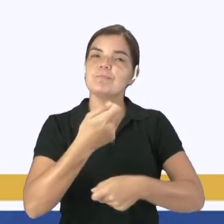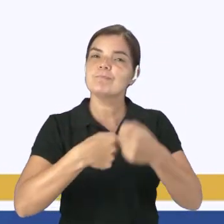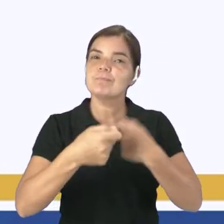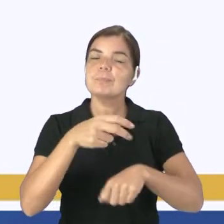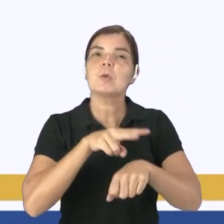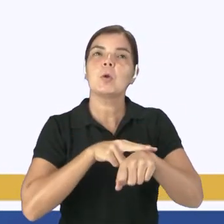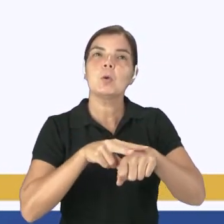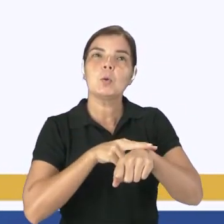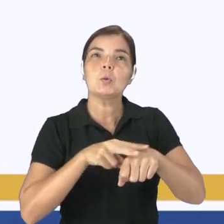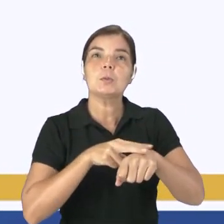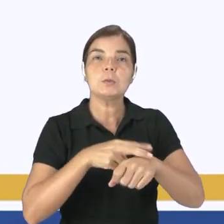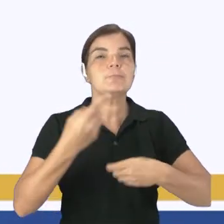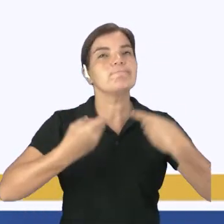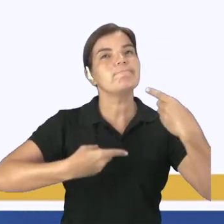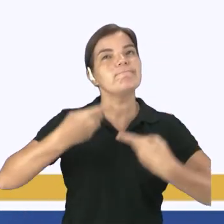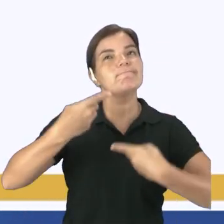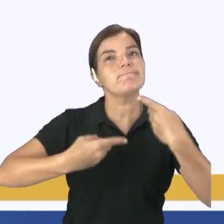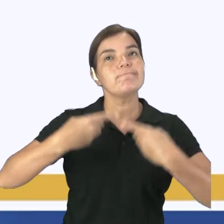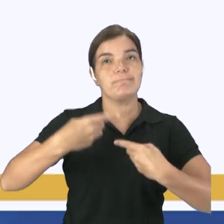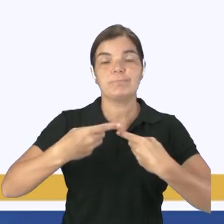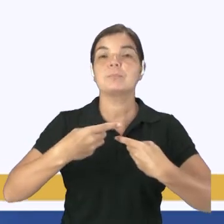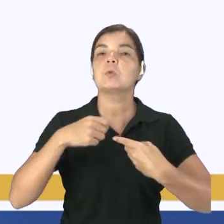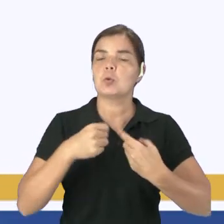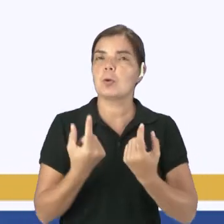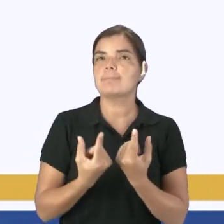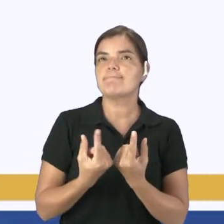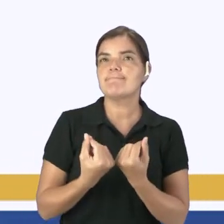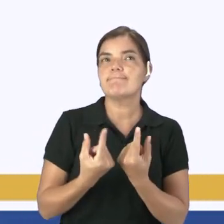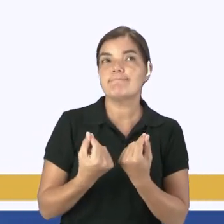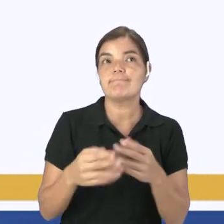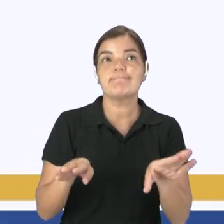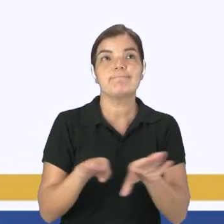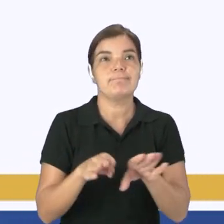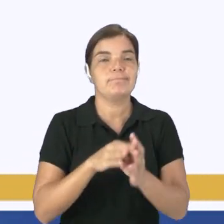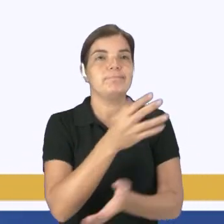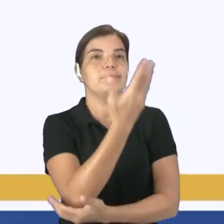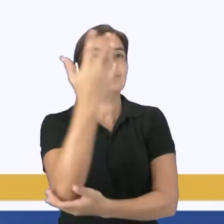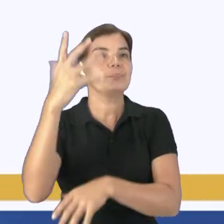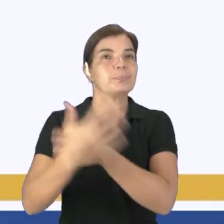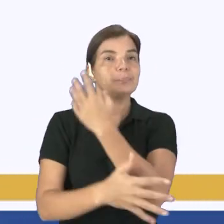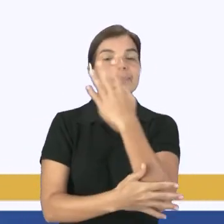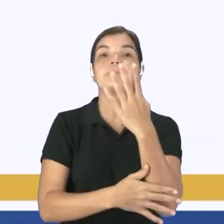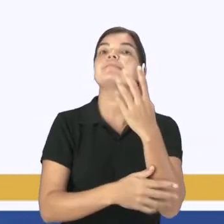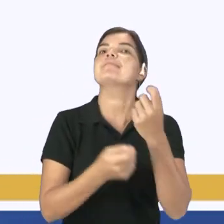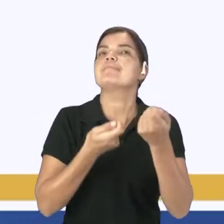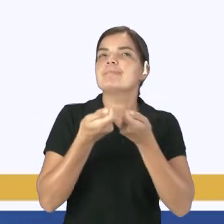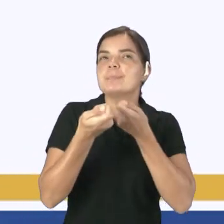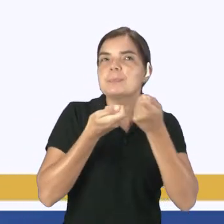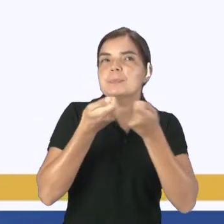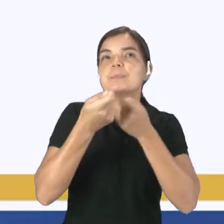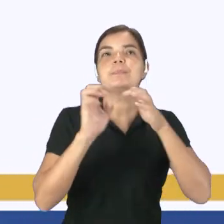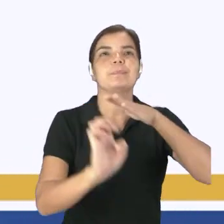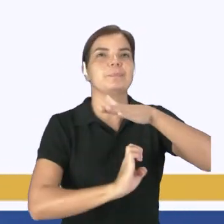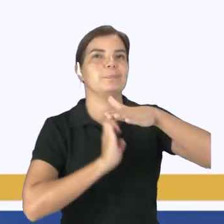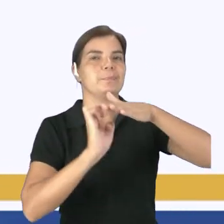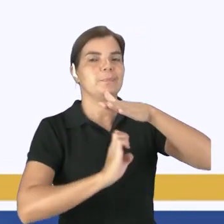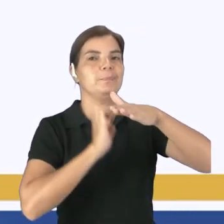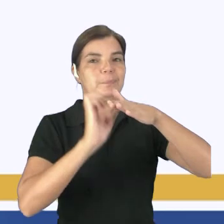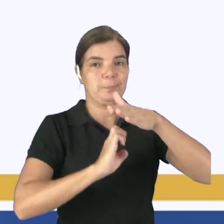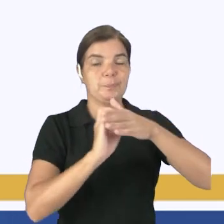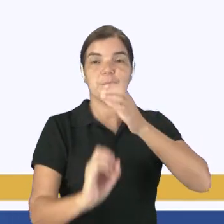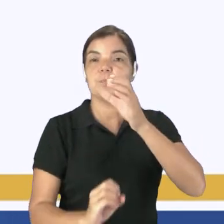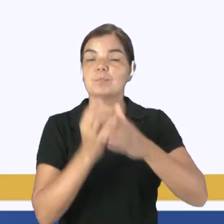discutiu a consolidação dos mercados financeiros a partir da natureza e o maior controle empresarial dos recursos